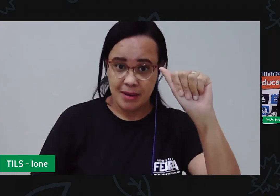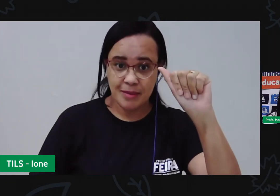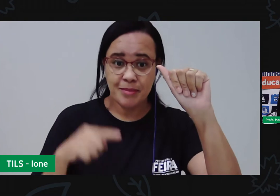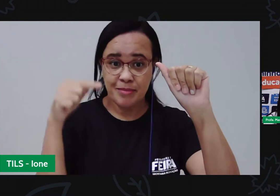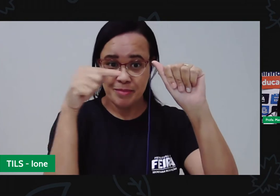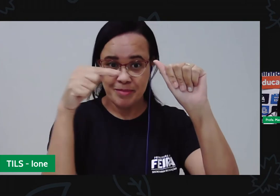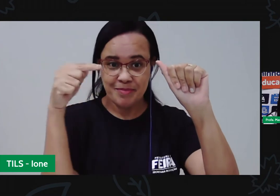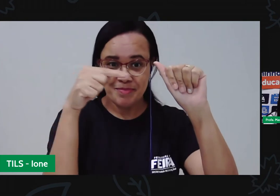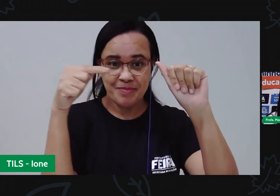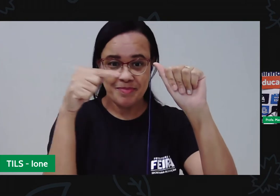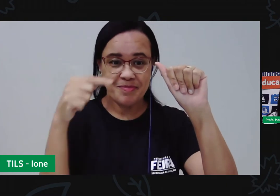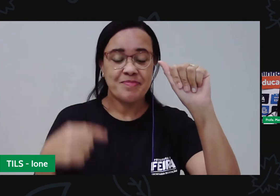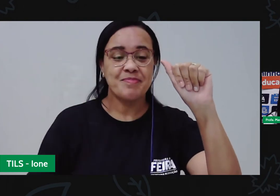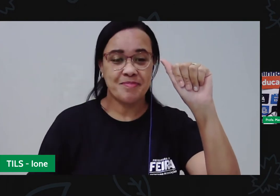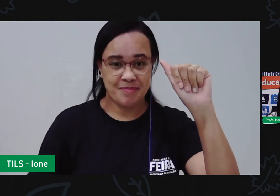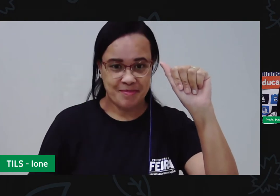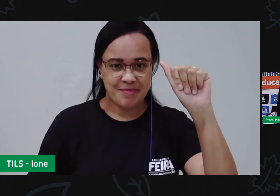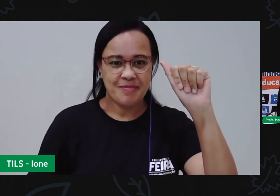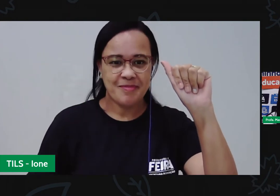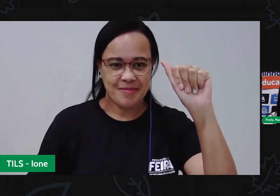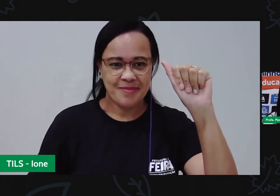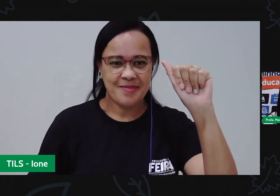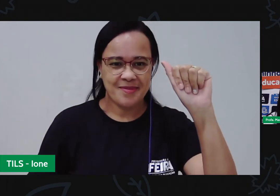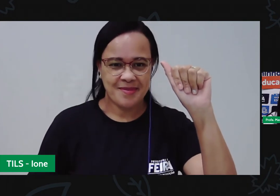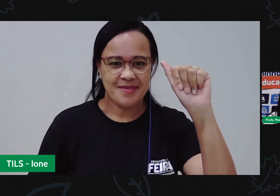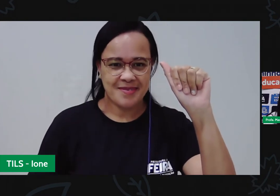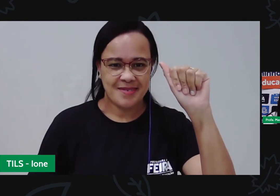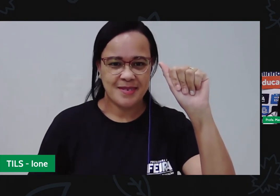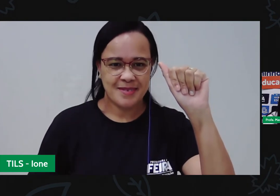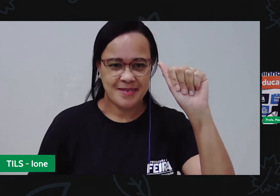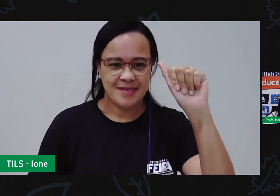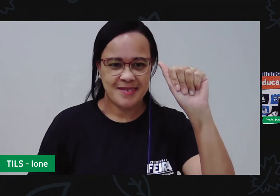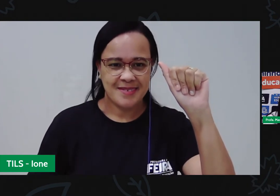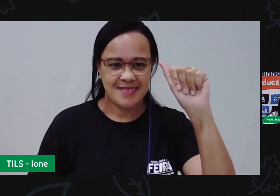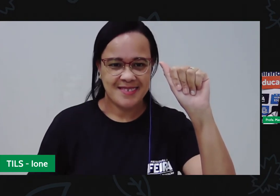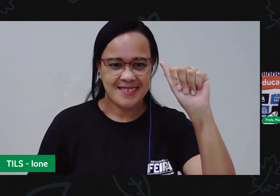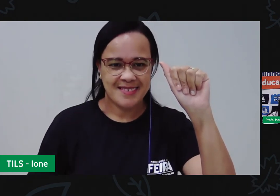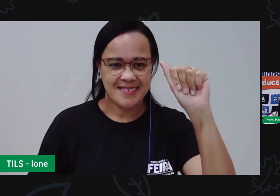Letra A. Olha como é que ela está fazendo a letra A.